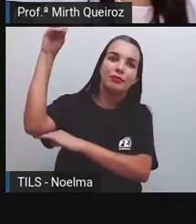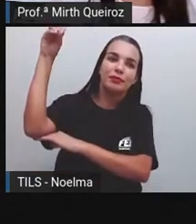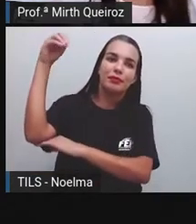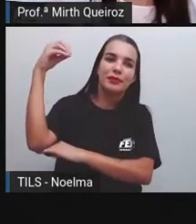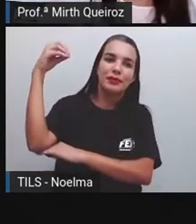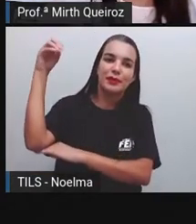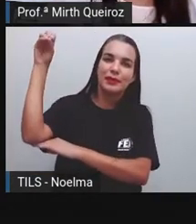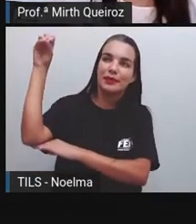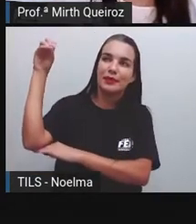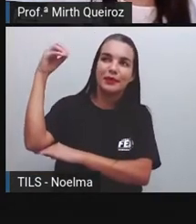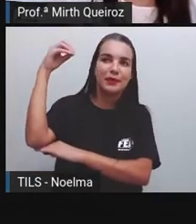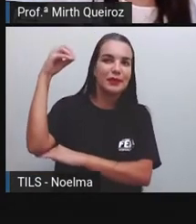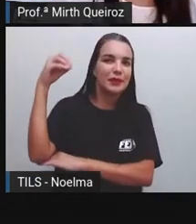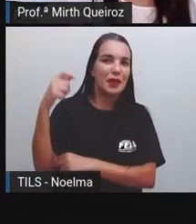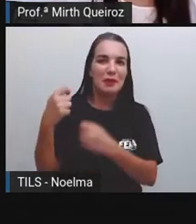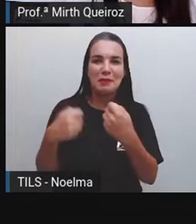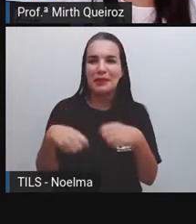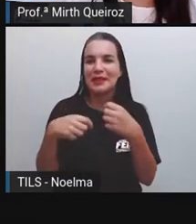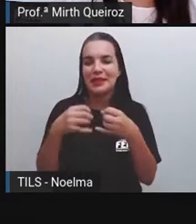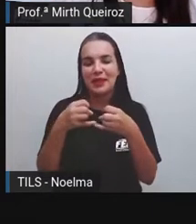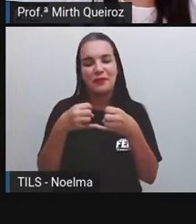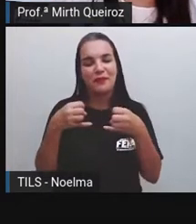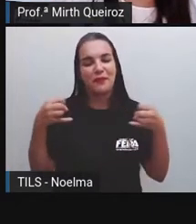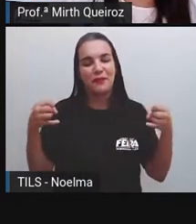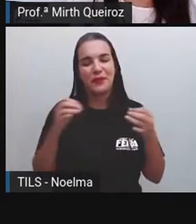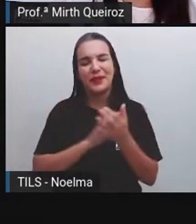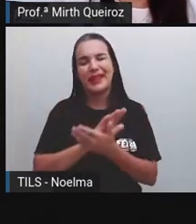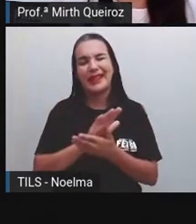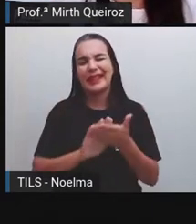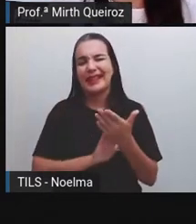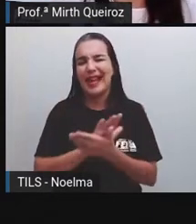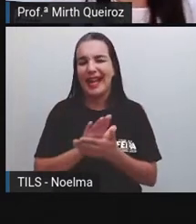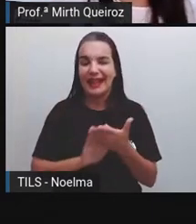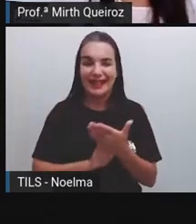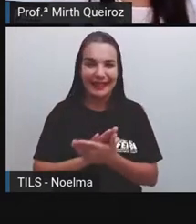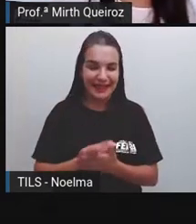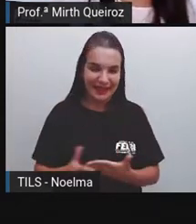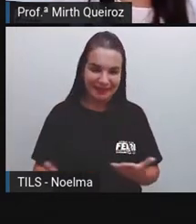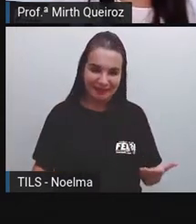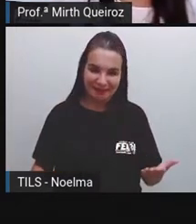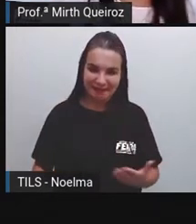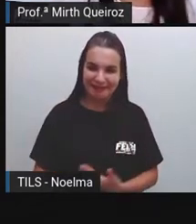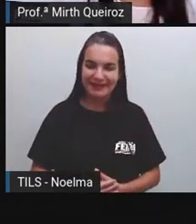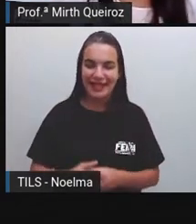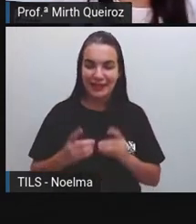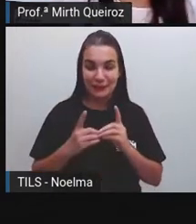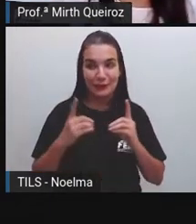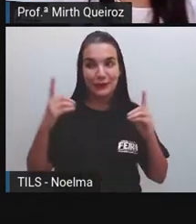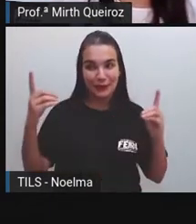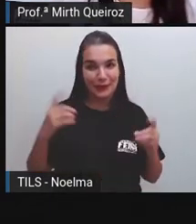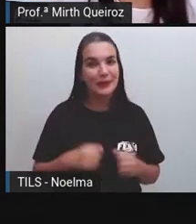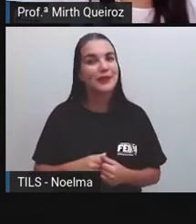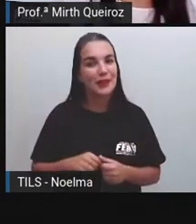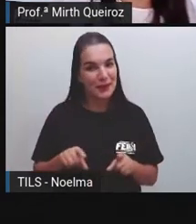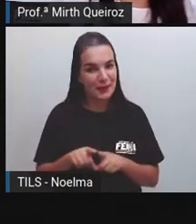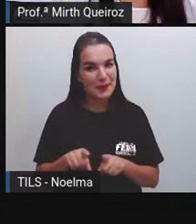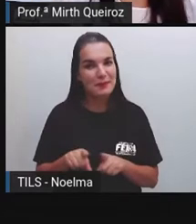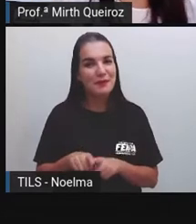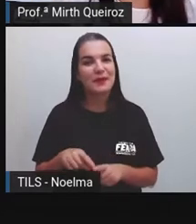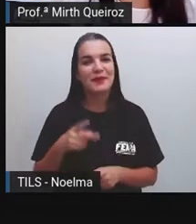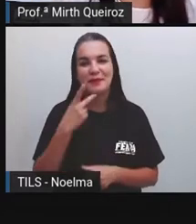mesmo A gente utilizar Sem estar conectado A fio, né? Com uma distância Bem maior